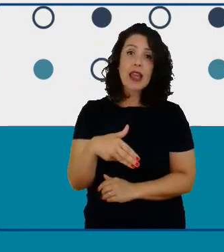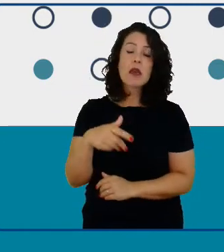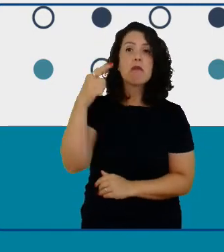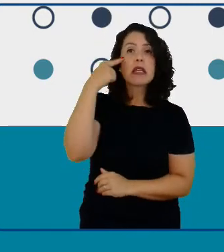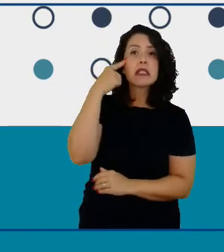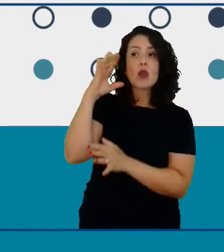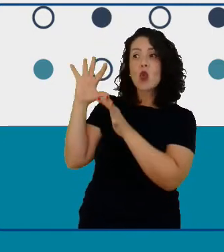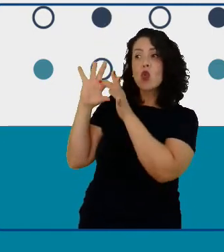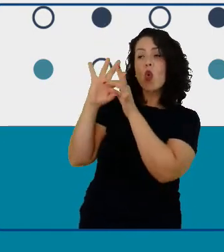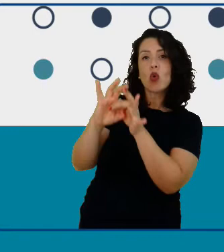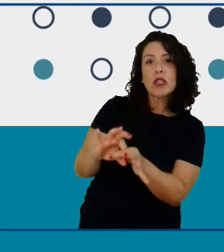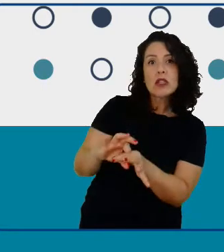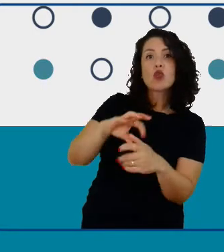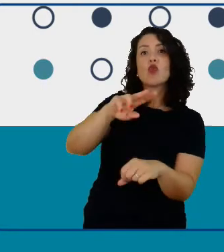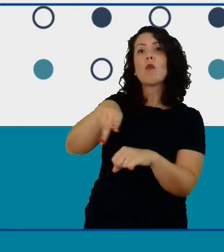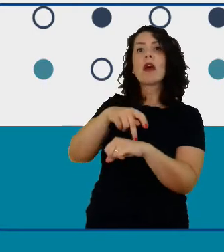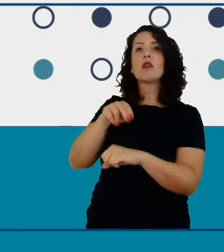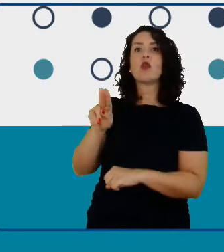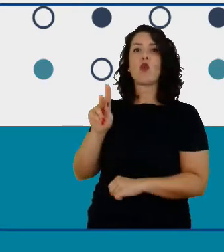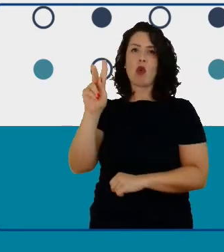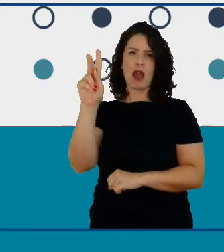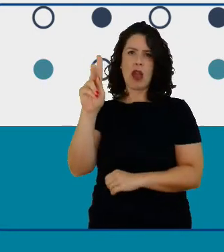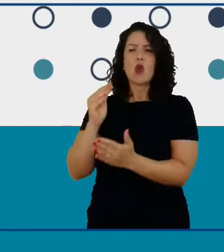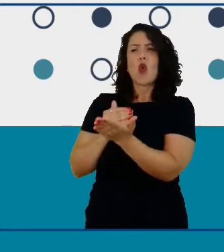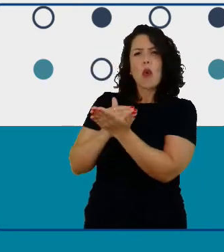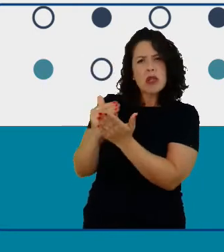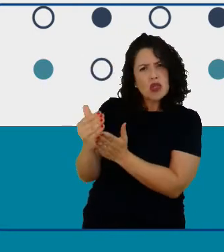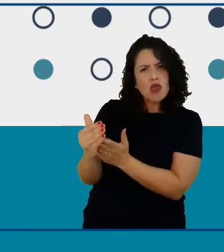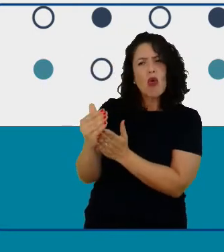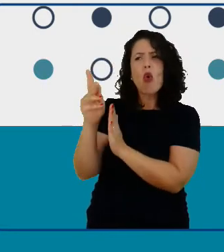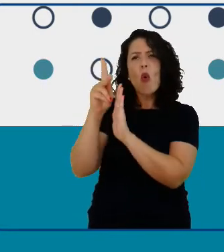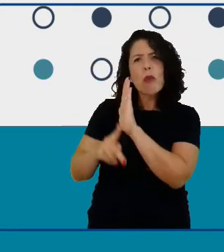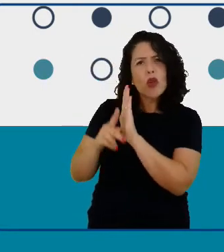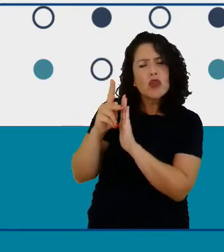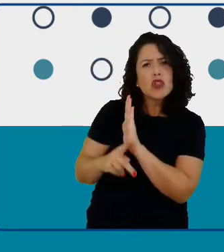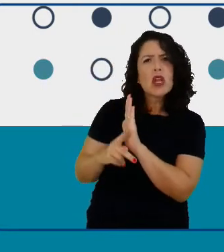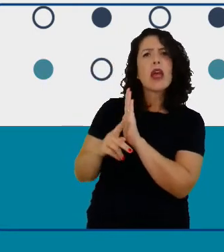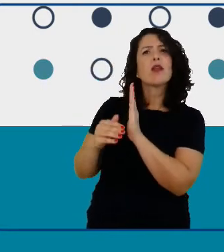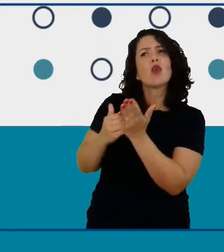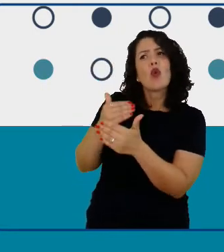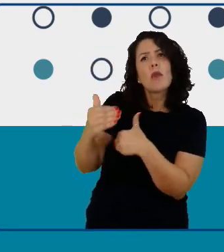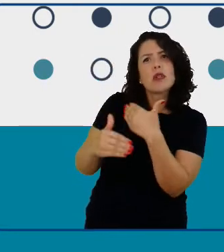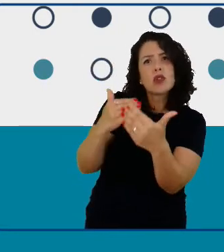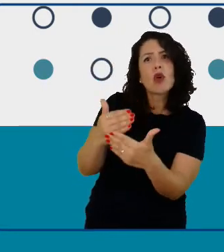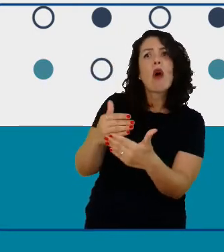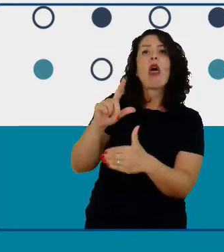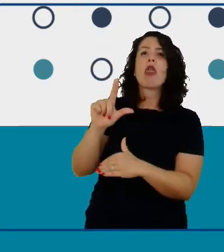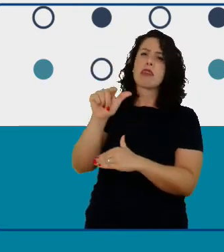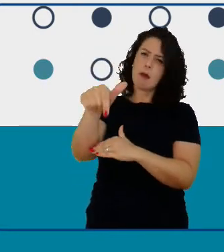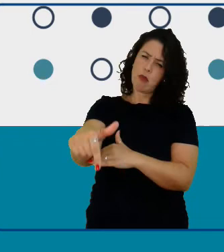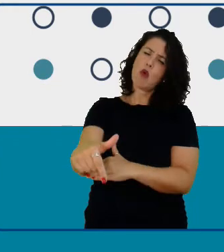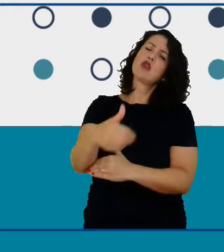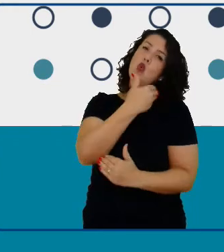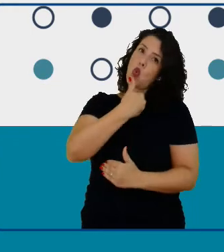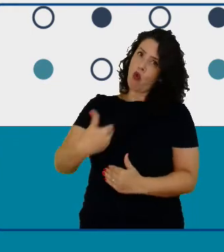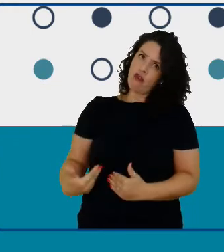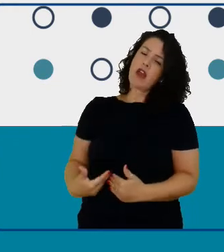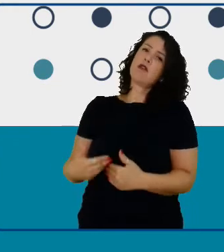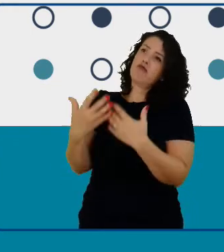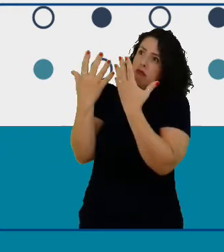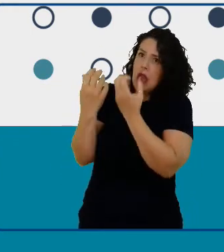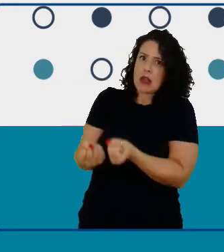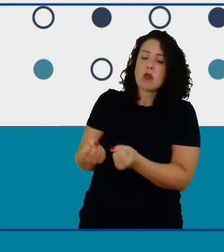do início do programa e quando isso se tornou uma diretriz governamental quais foram os principais desafios de